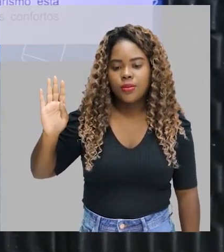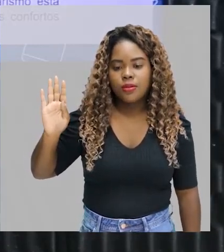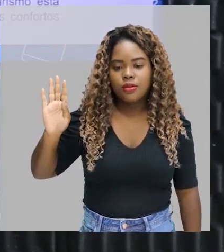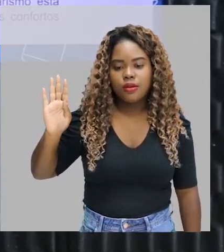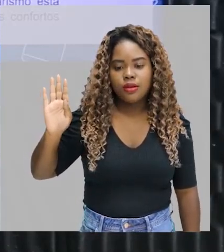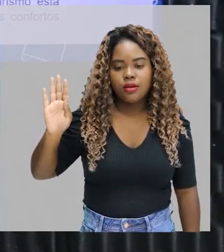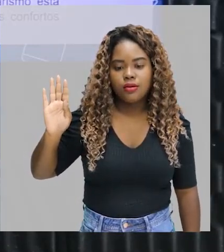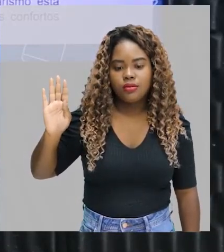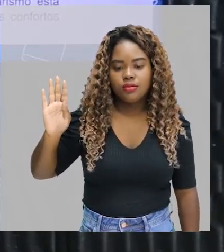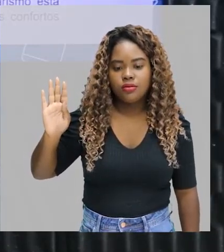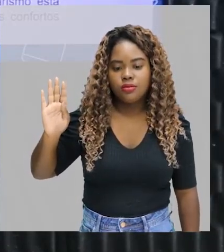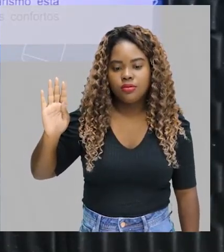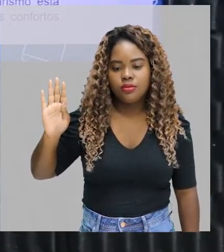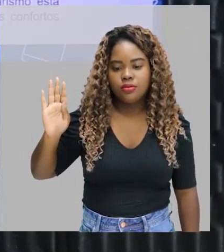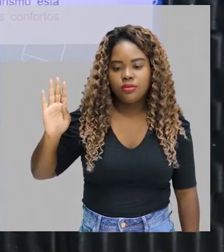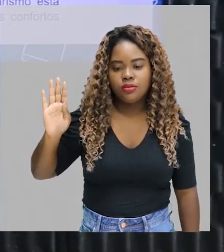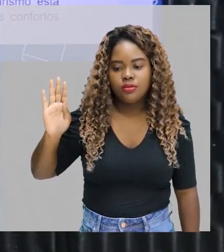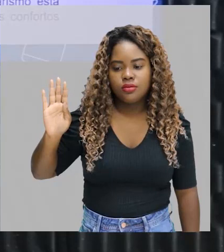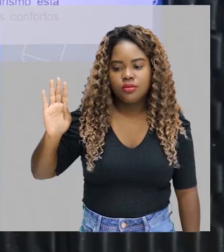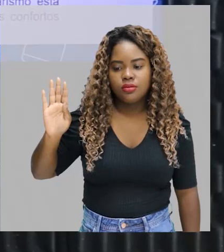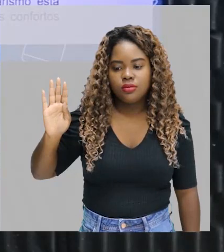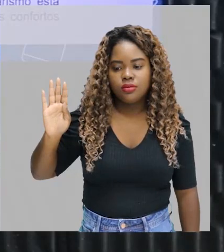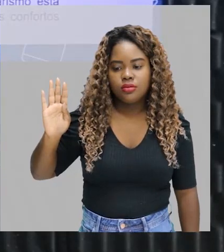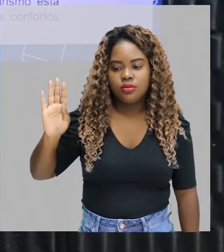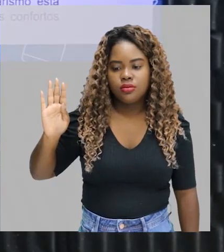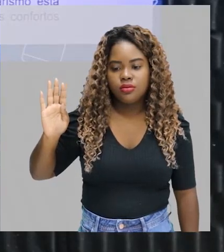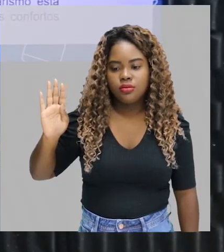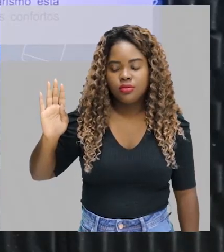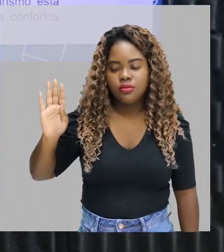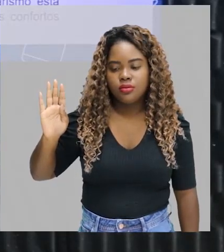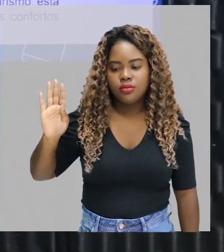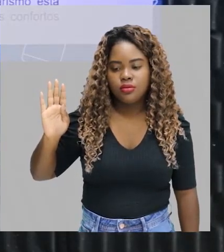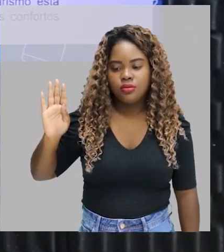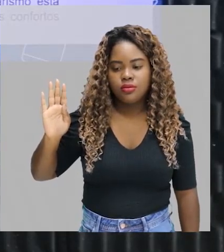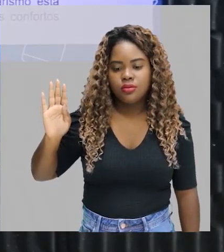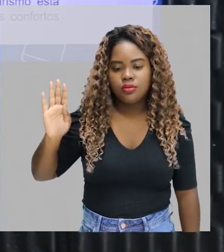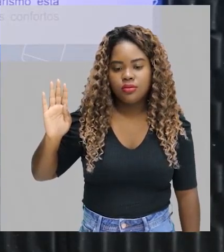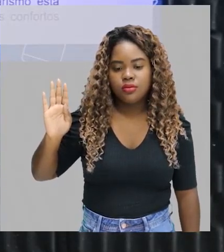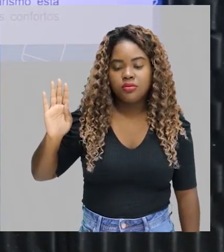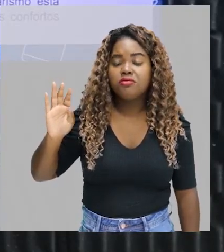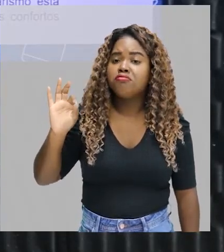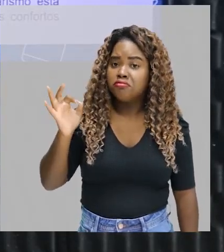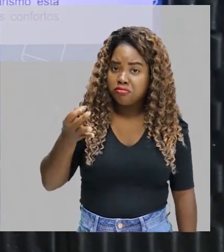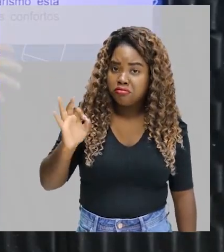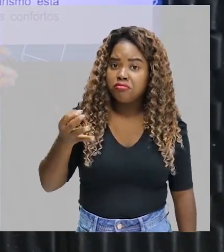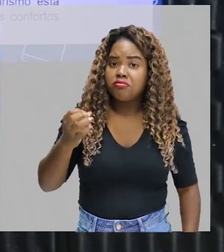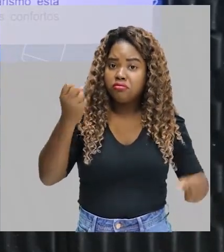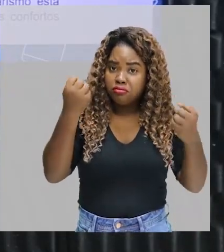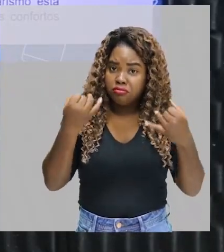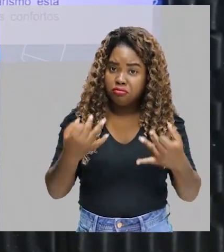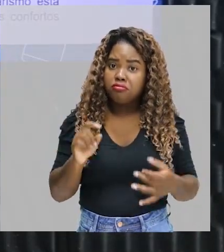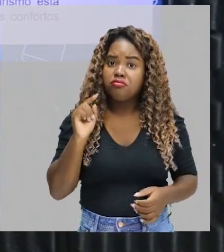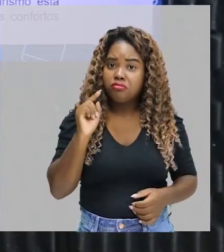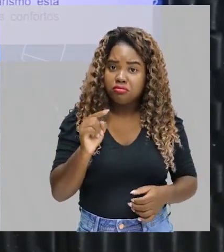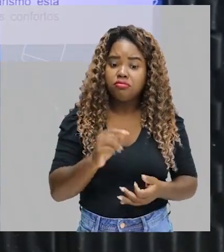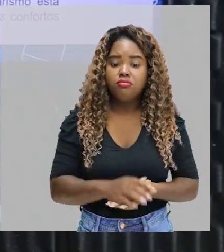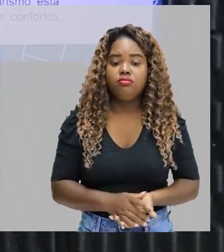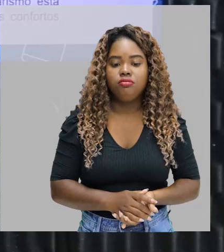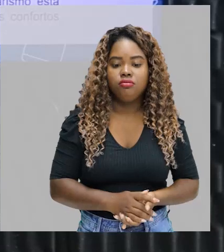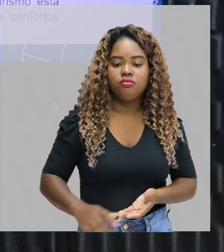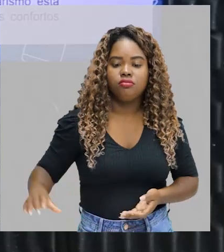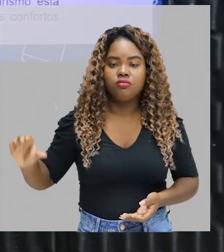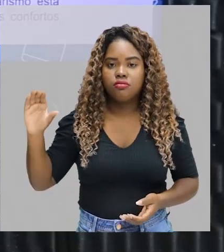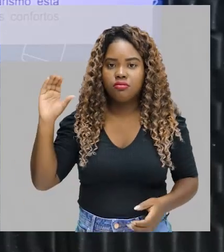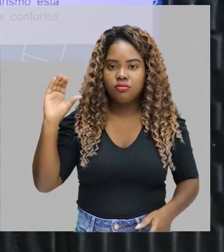perda de flexibilidade articular, além de comprometer o funcionamento de vários órgãos. Sim, eu falei isso no decorrer de toda a aula para vocês.